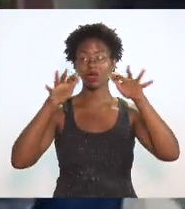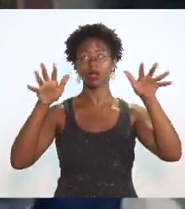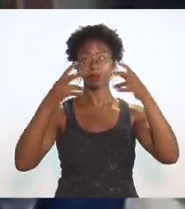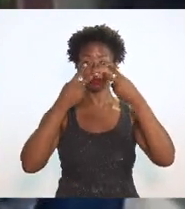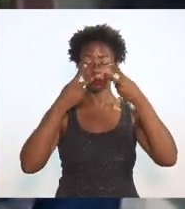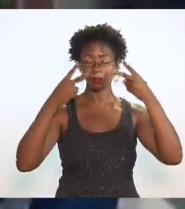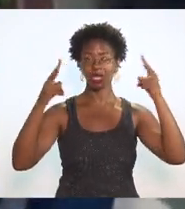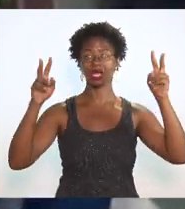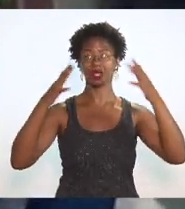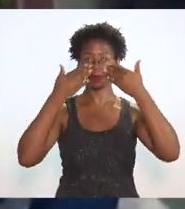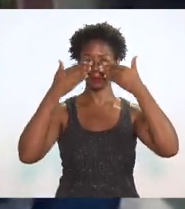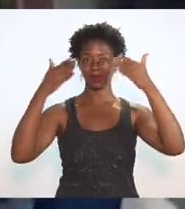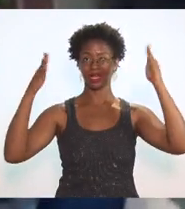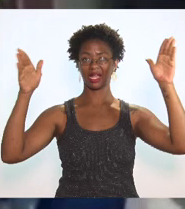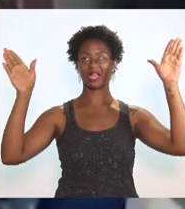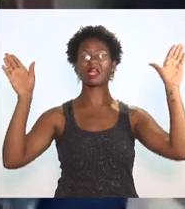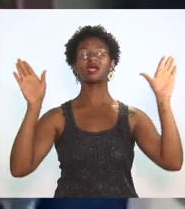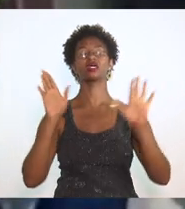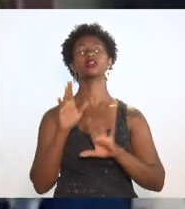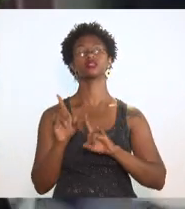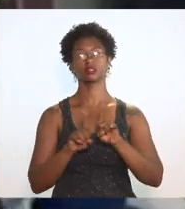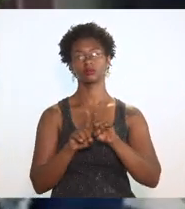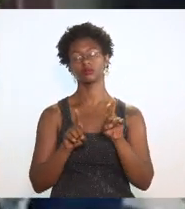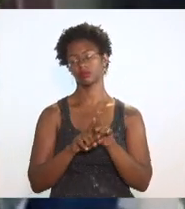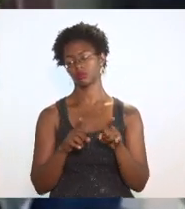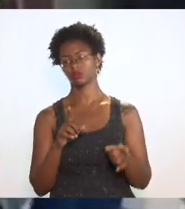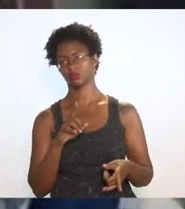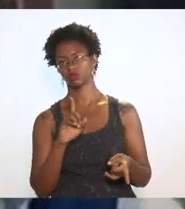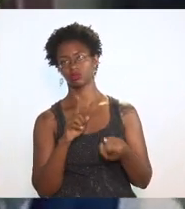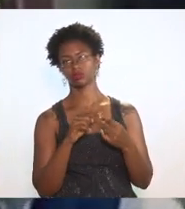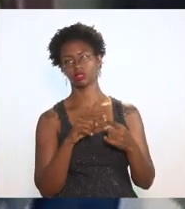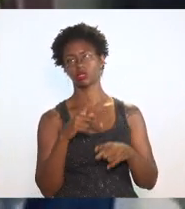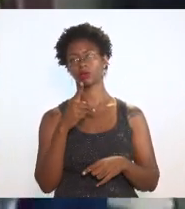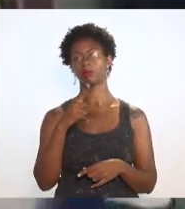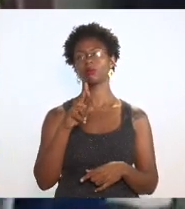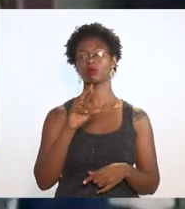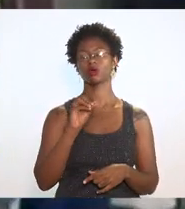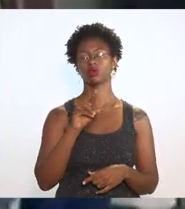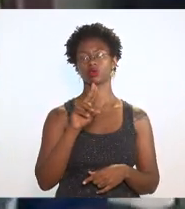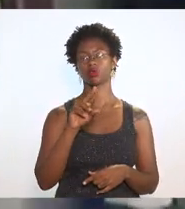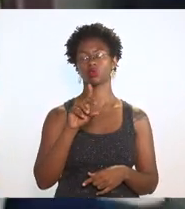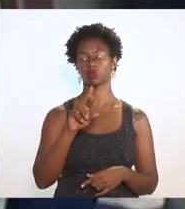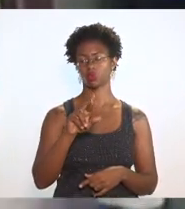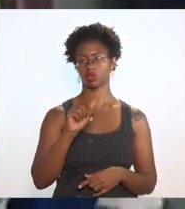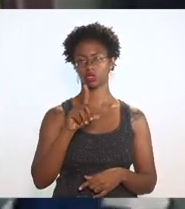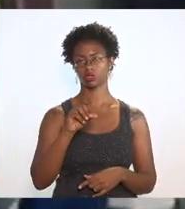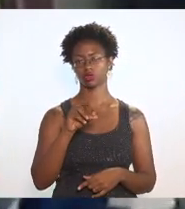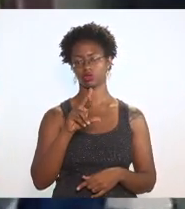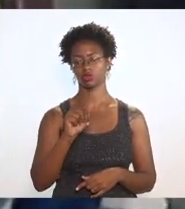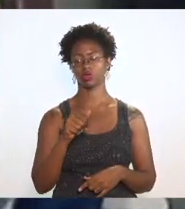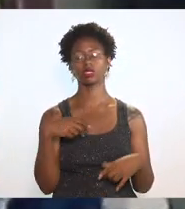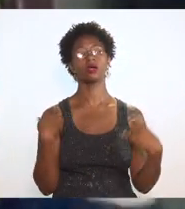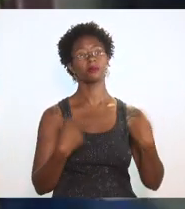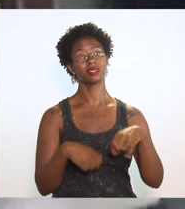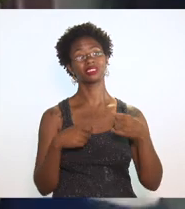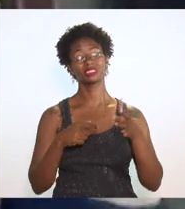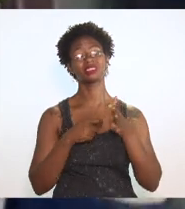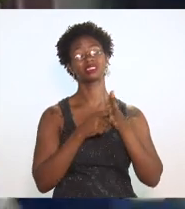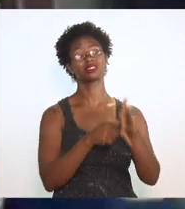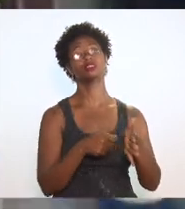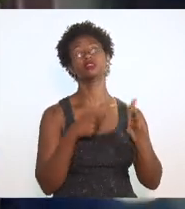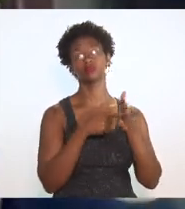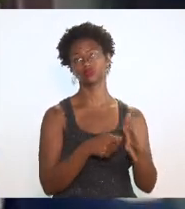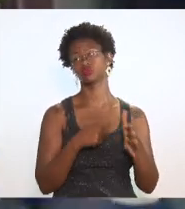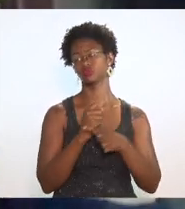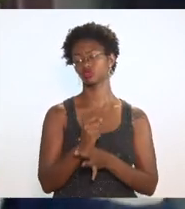procuradora do Estado e que ao final ao fim o cabo vai ter que defender essa lei caso ela seja aprovada né defender